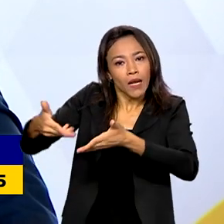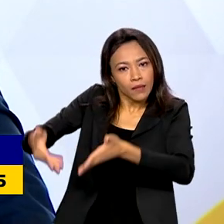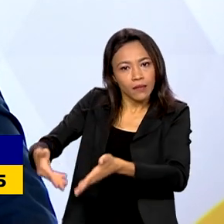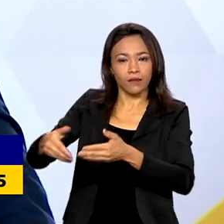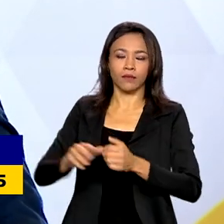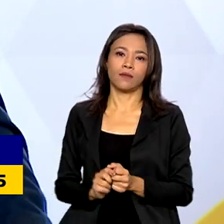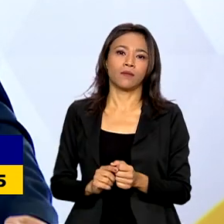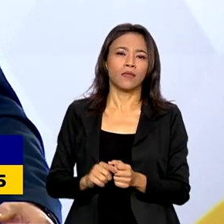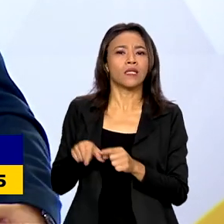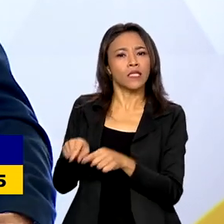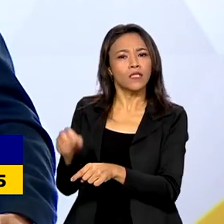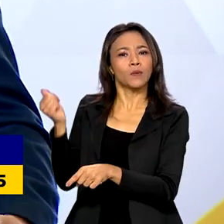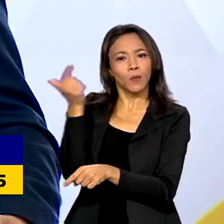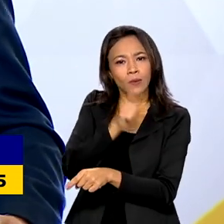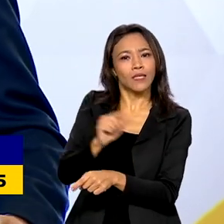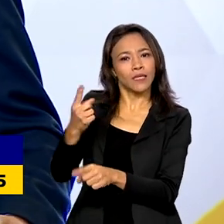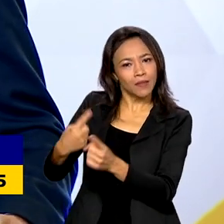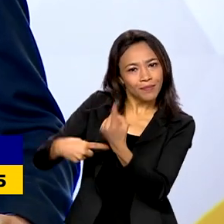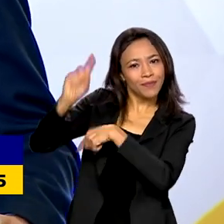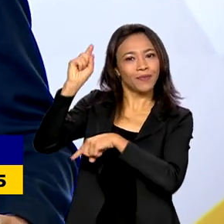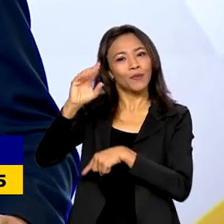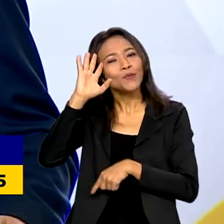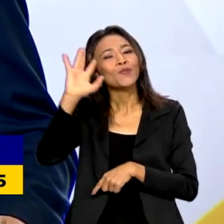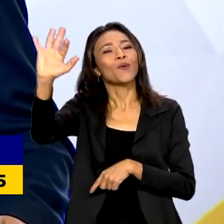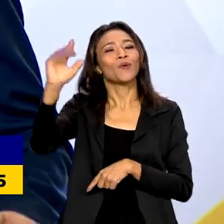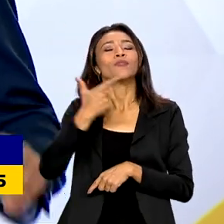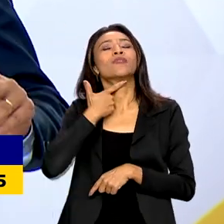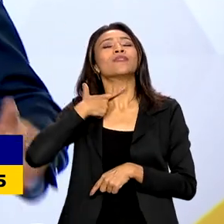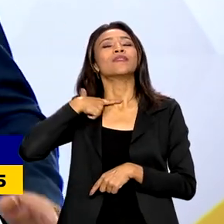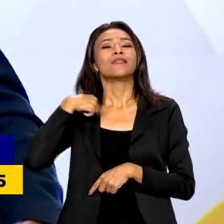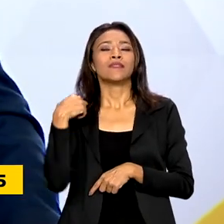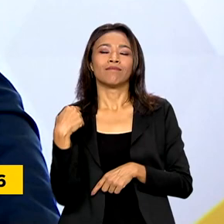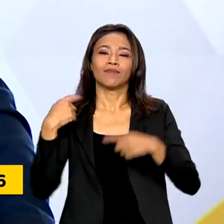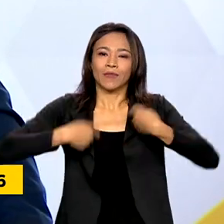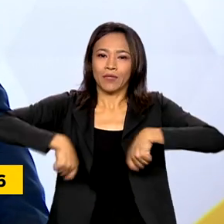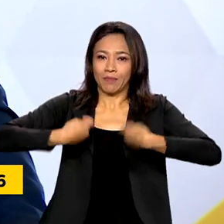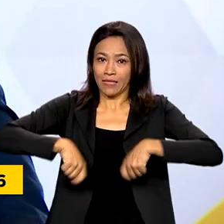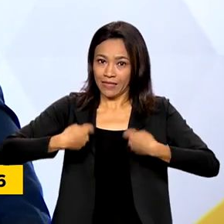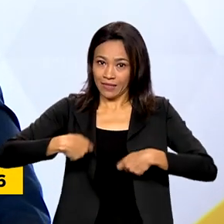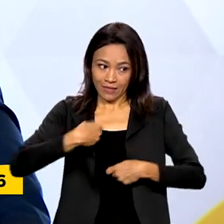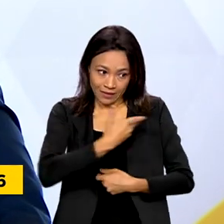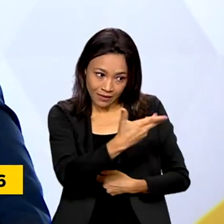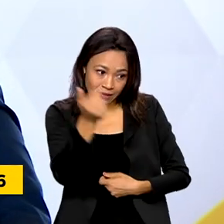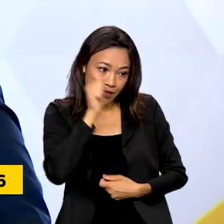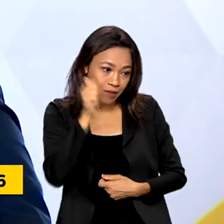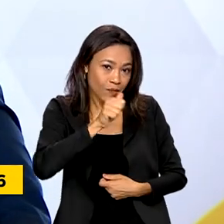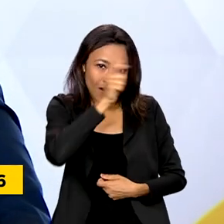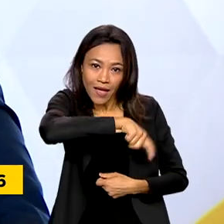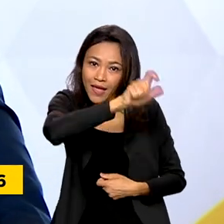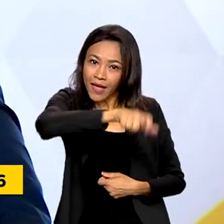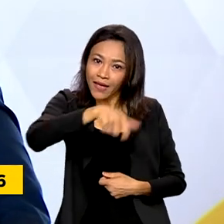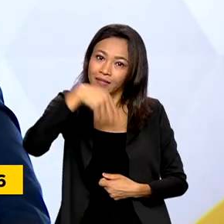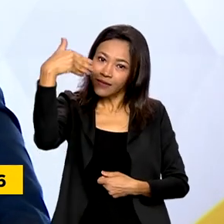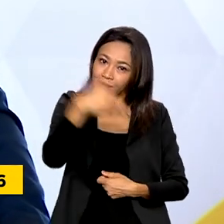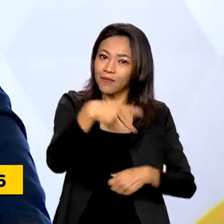possa ser alcançado os sonhos, os desejos e as necessidades das Margaridas e das Mulheres nesse país inteiro. Obrigado. Obrigado.